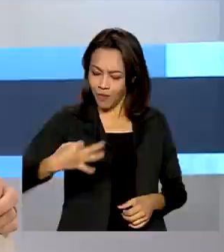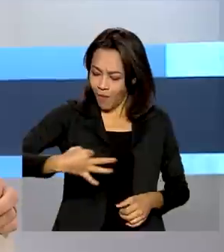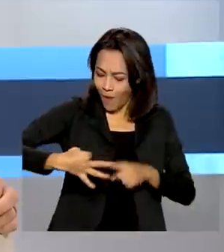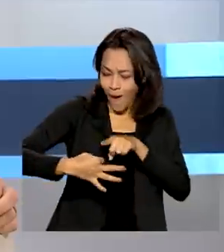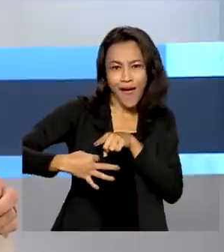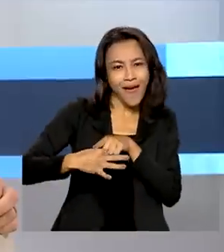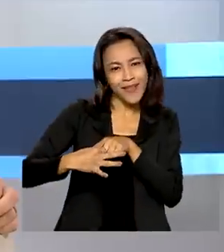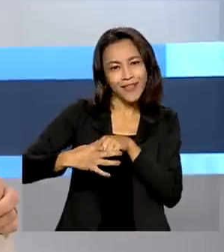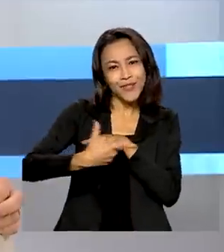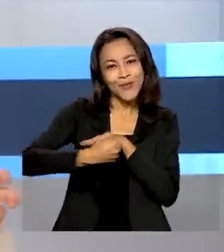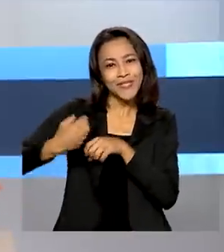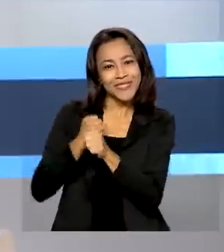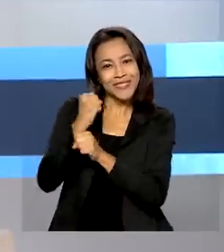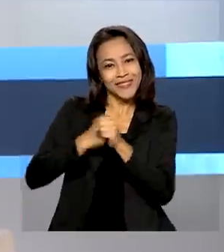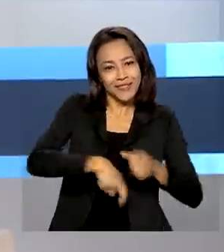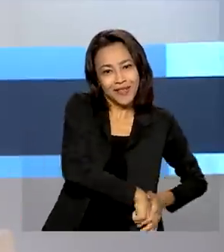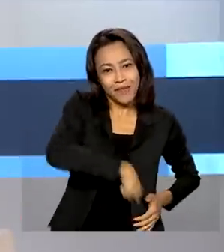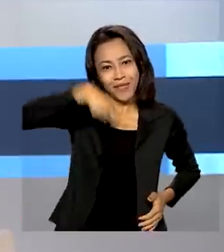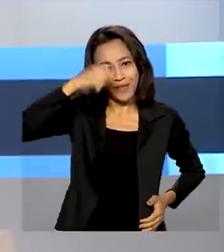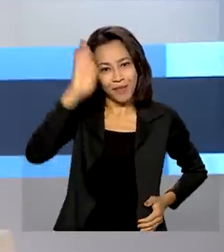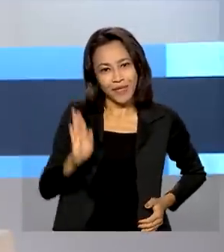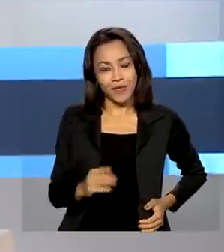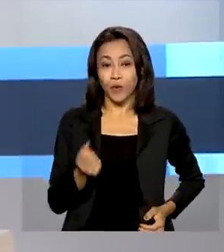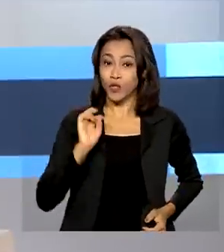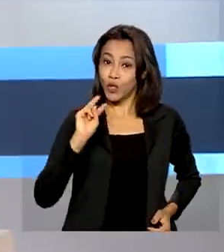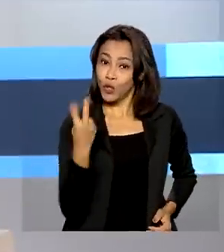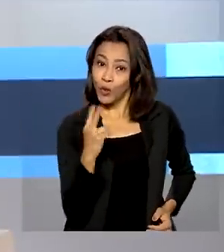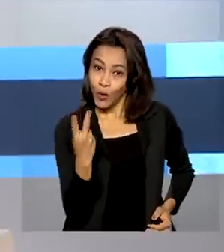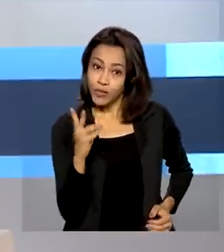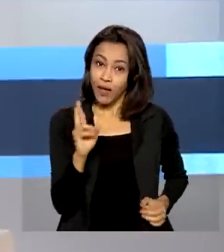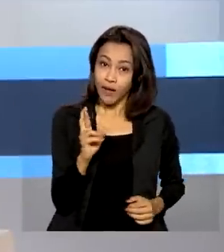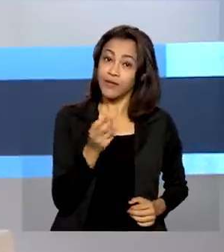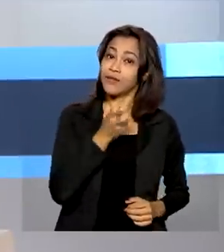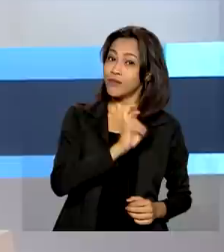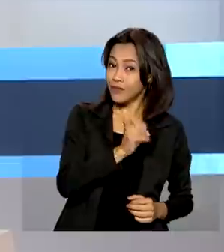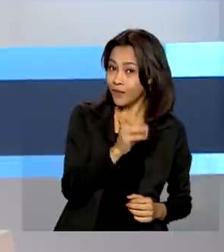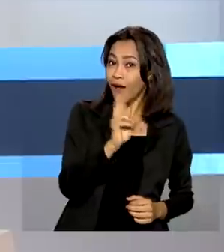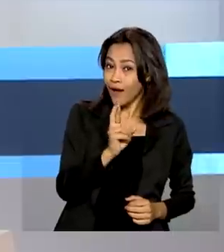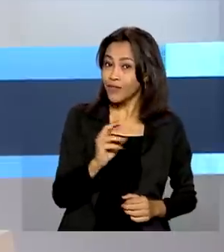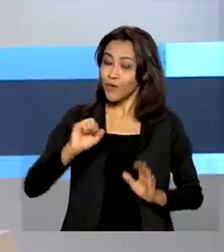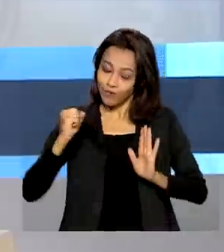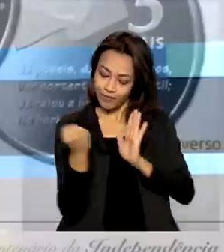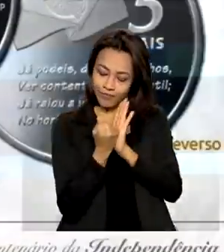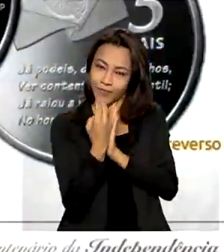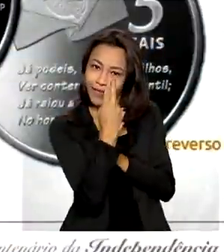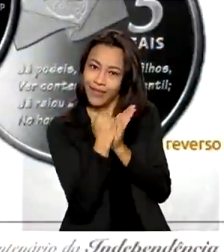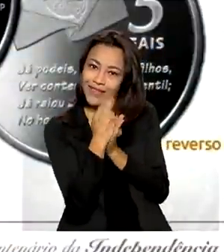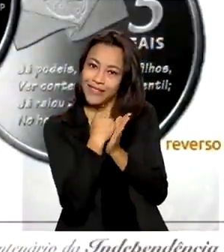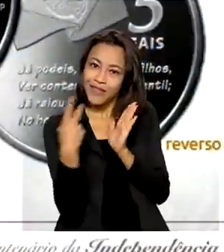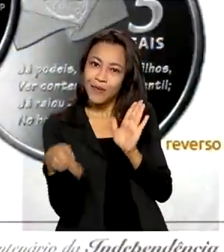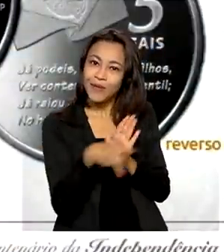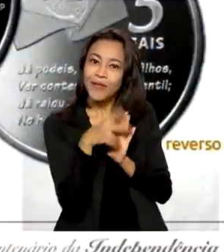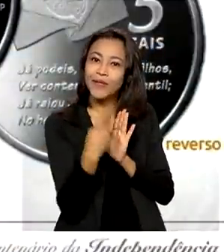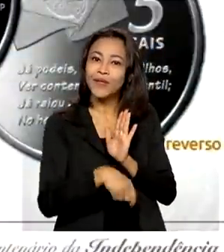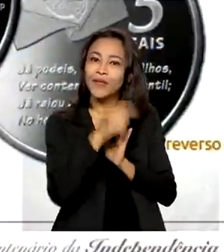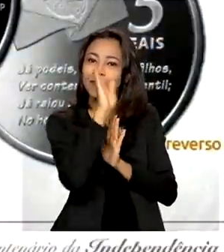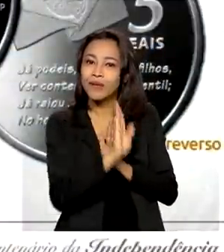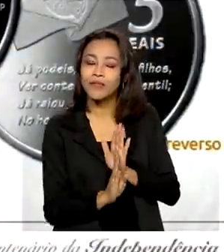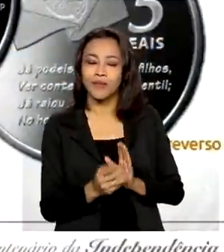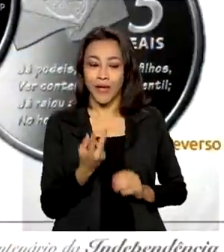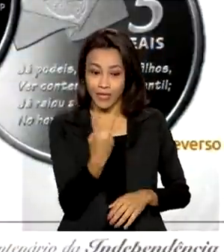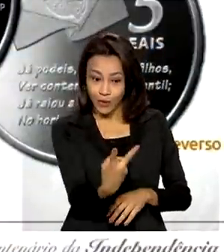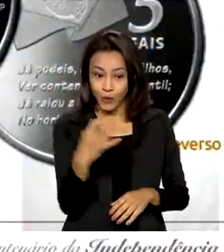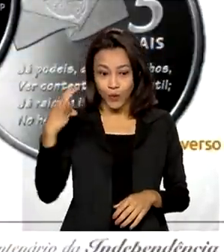da independência do Brasil. São moedas de R$,5 com símbolos nacionais. As duas